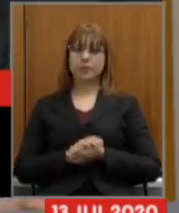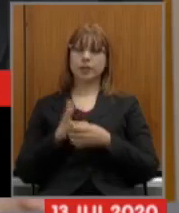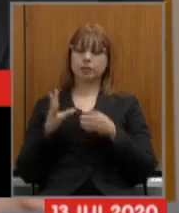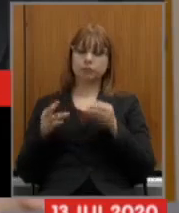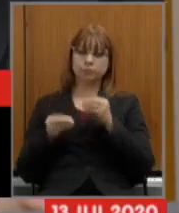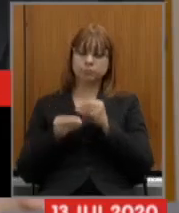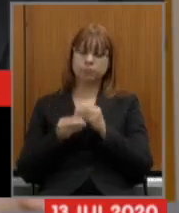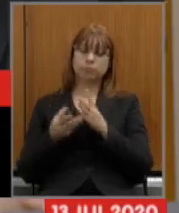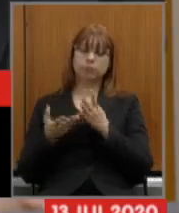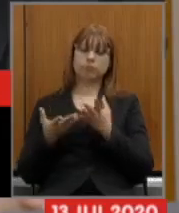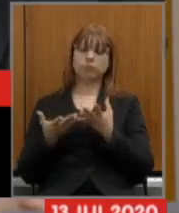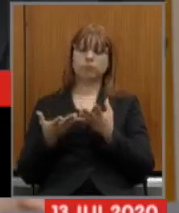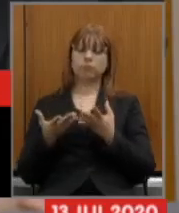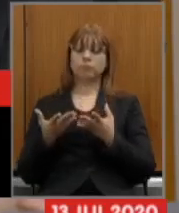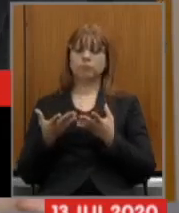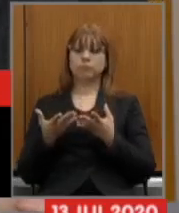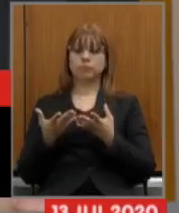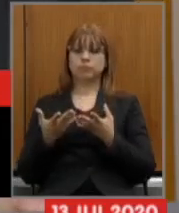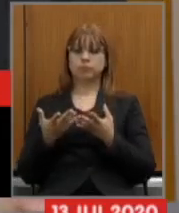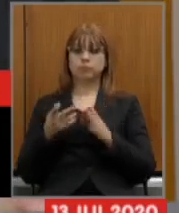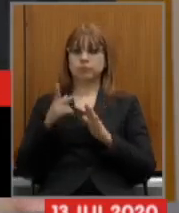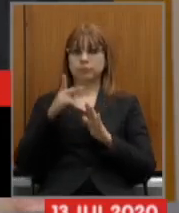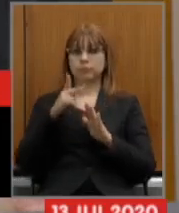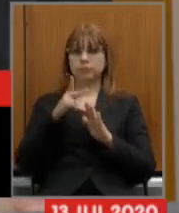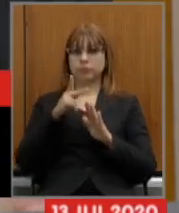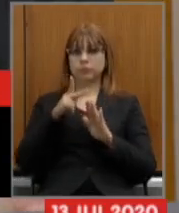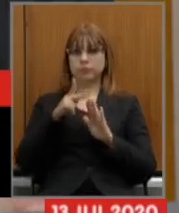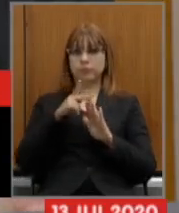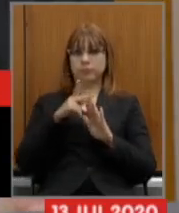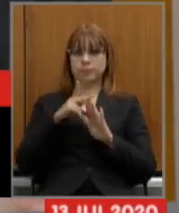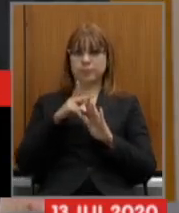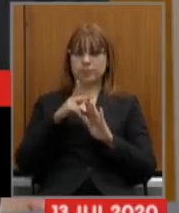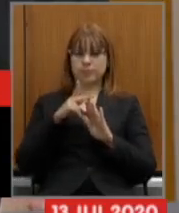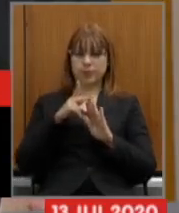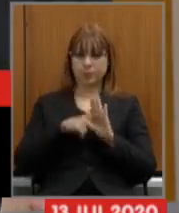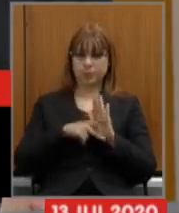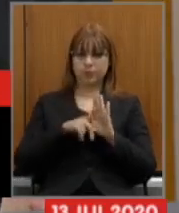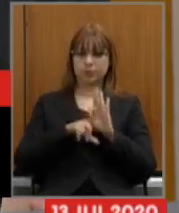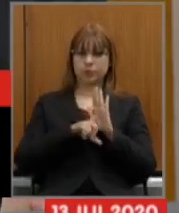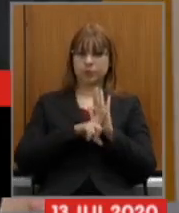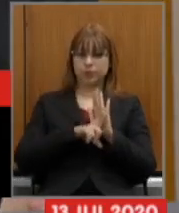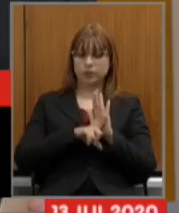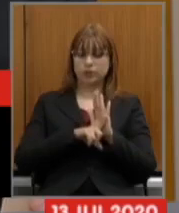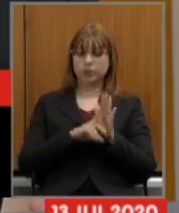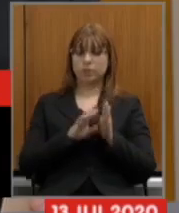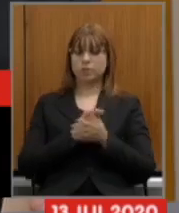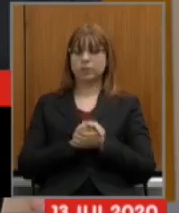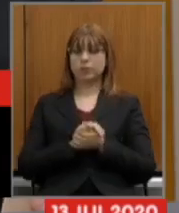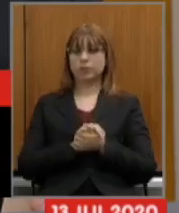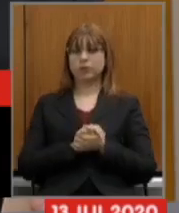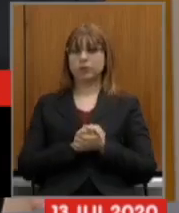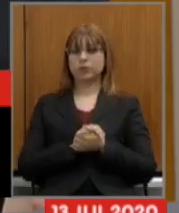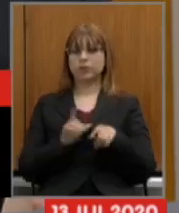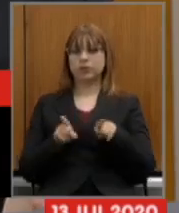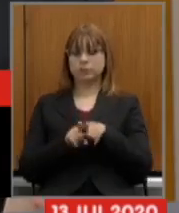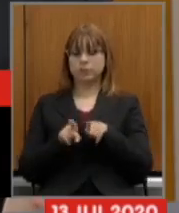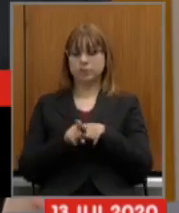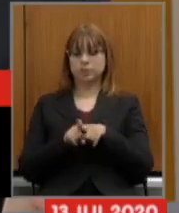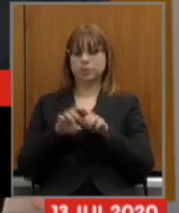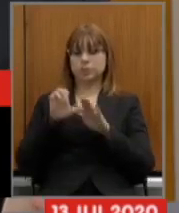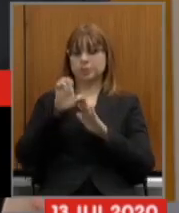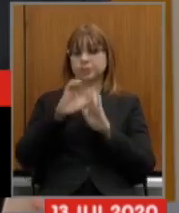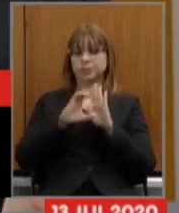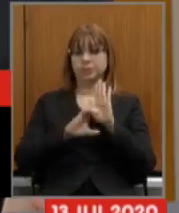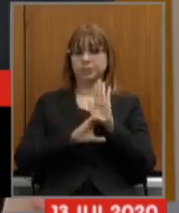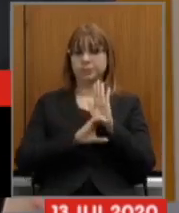de lei e a proposta de emenda constitucional foi enviado um parecer